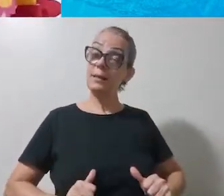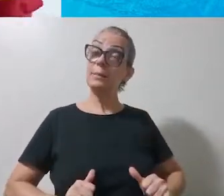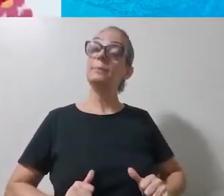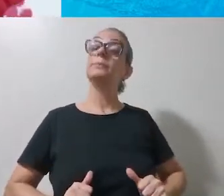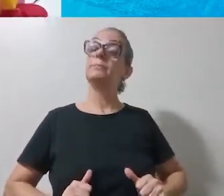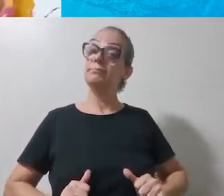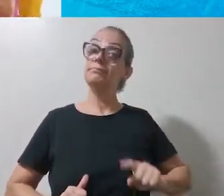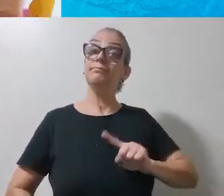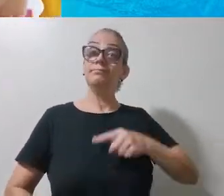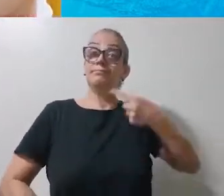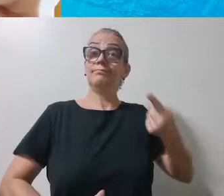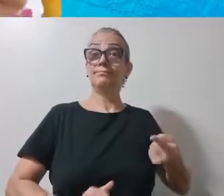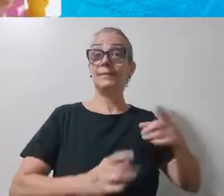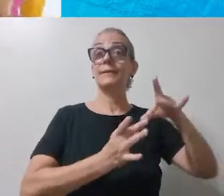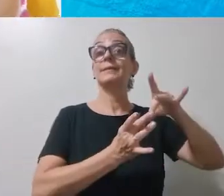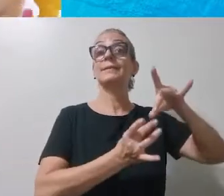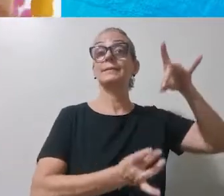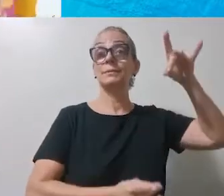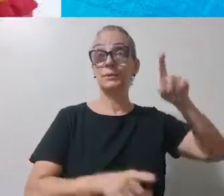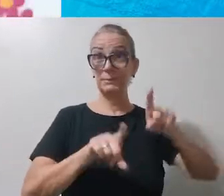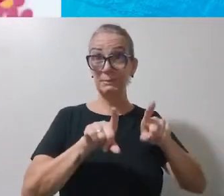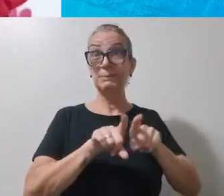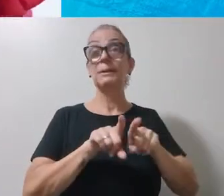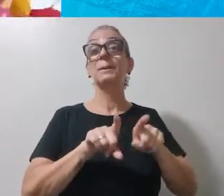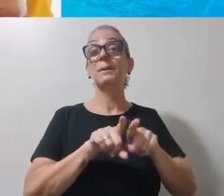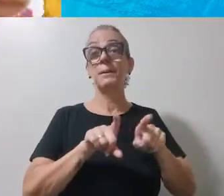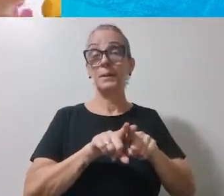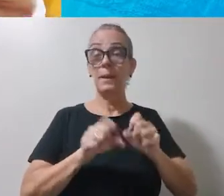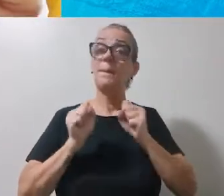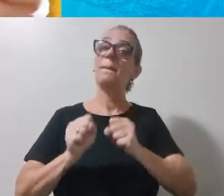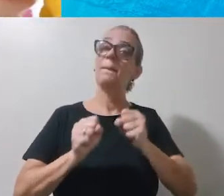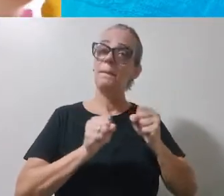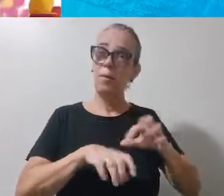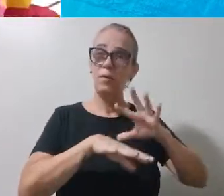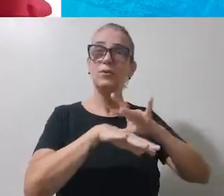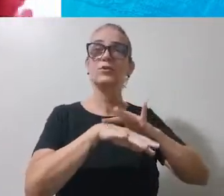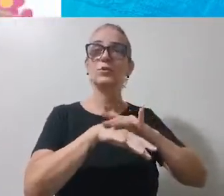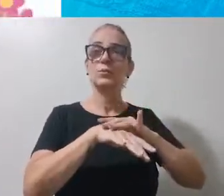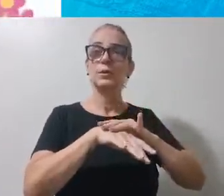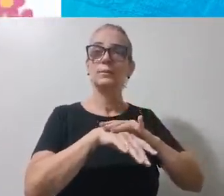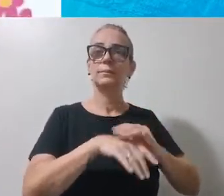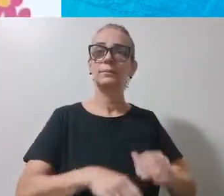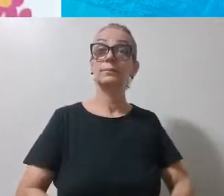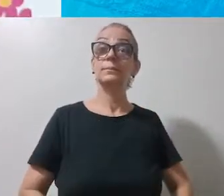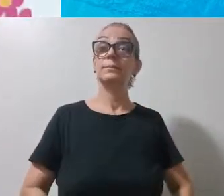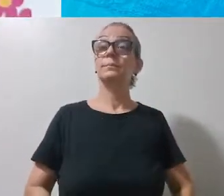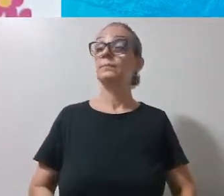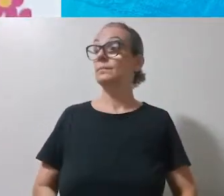também. Nosso espírito também pode ficar doente. É!